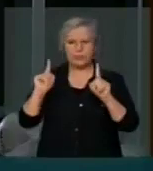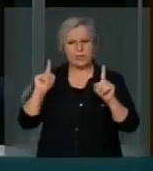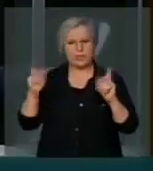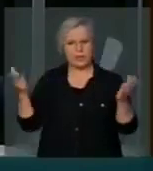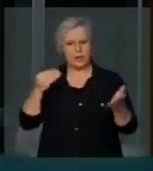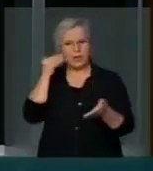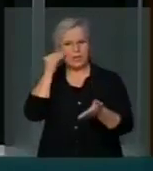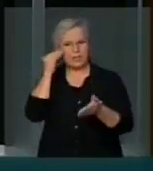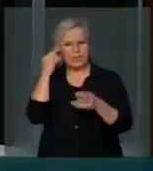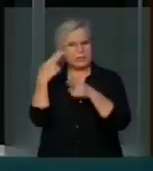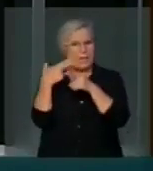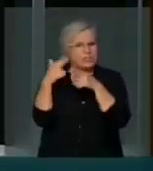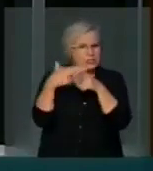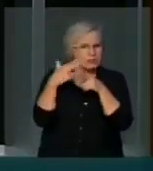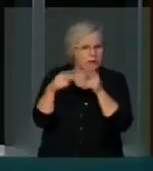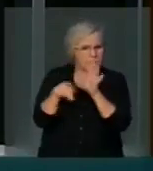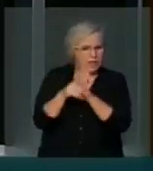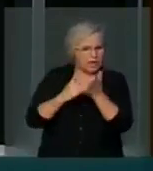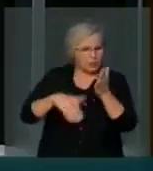tentar tapar o sol com a peneira.